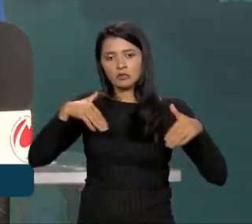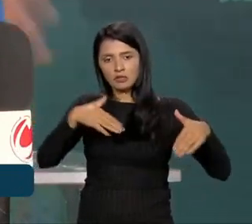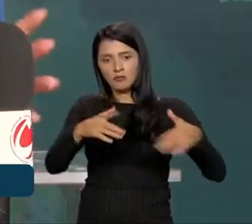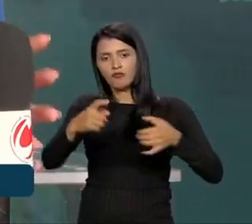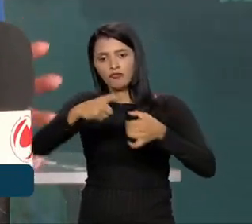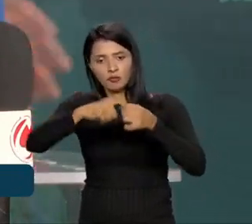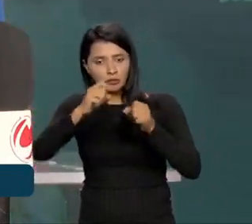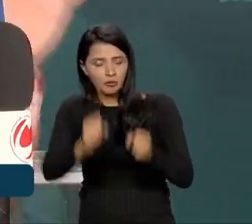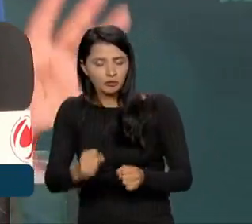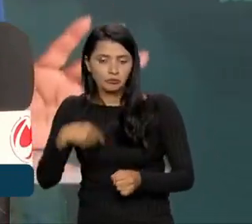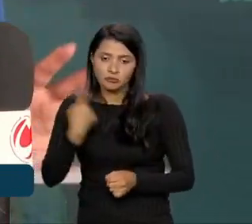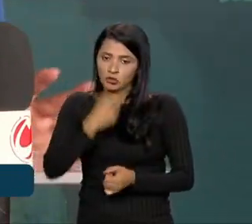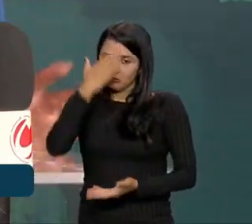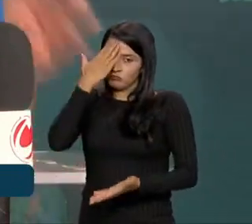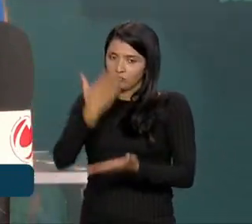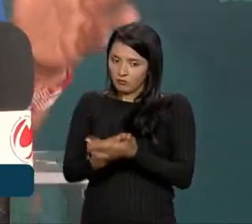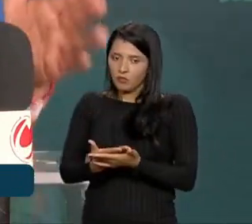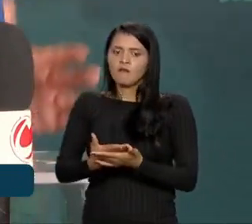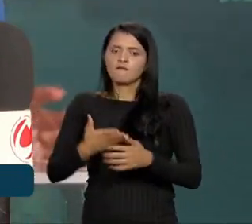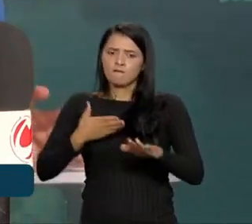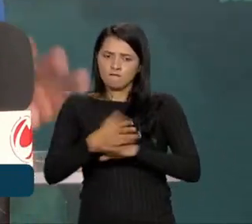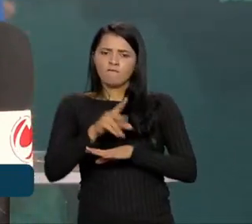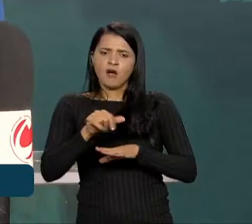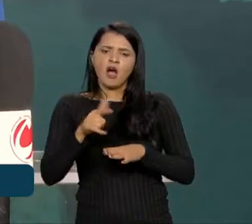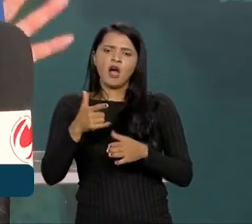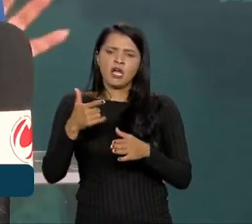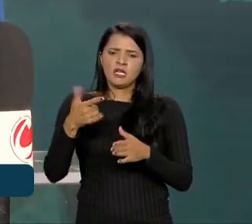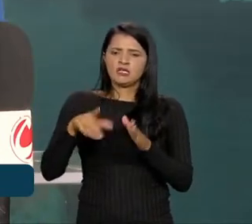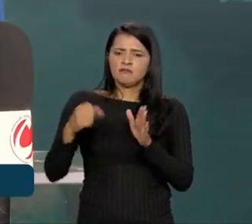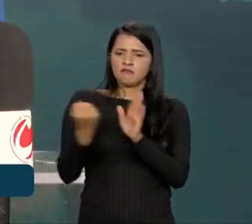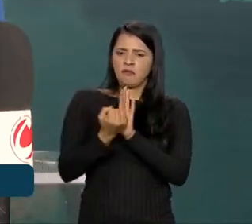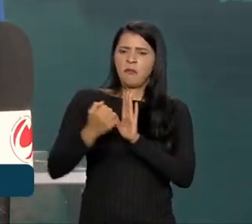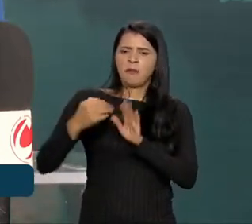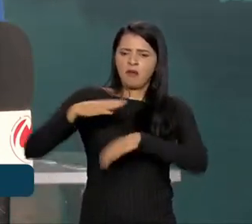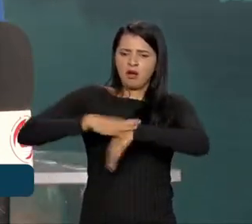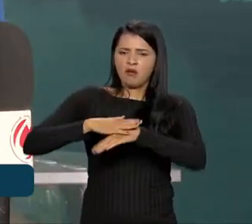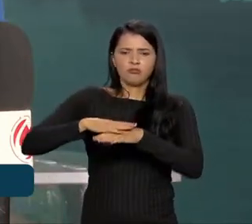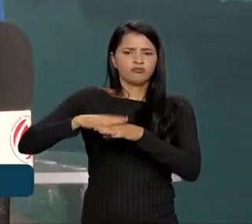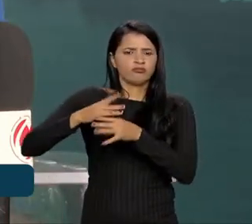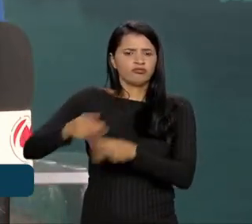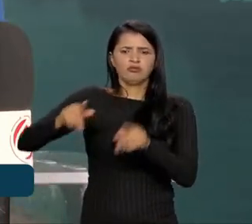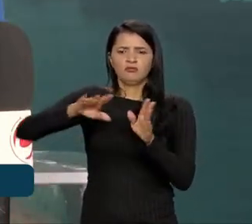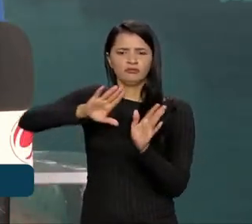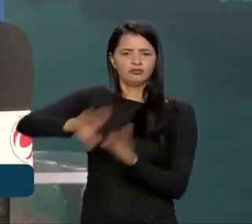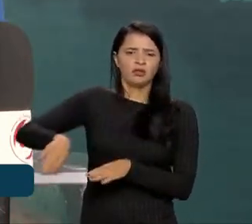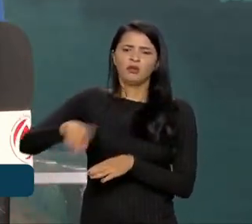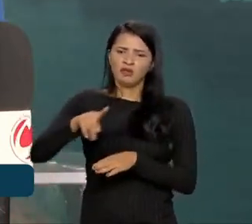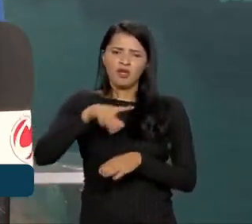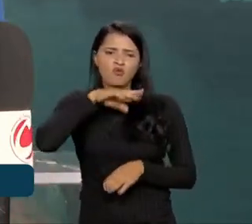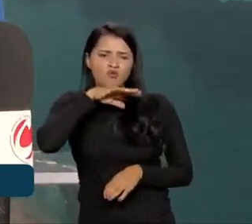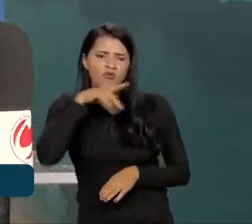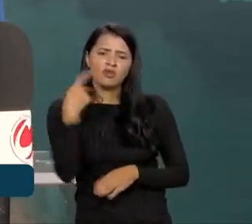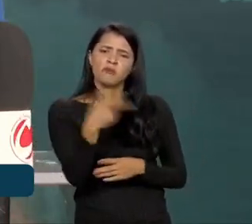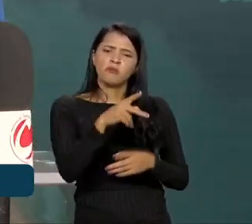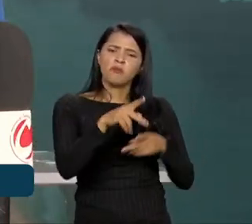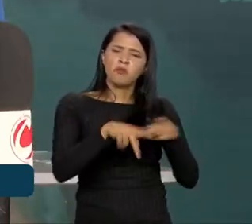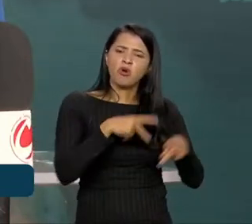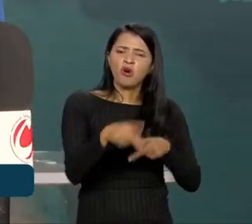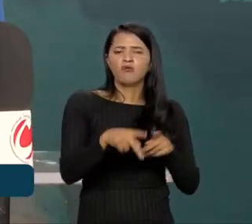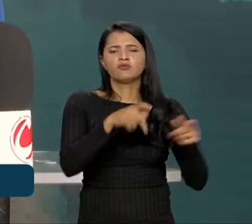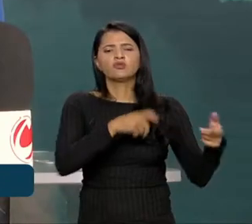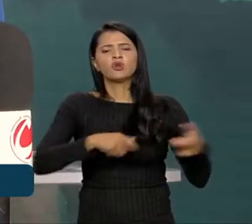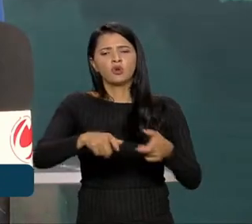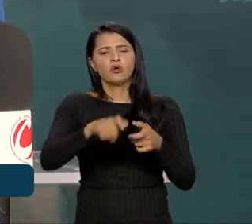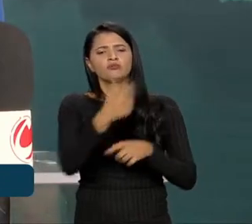E estamos confiantes que nós vamos enterrar sim esse marco temporal, que é muito nocivo aos povos, aos territórios e ao meio ambiente.